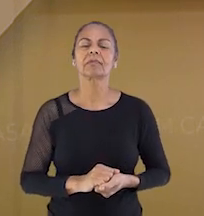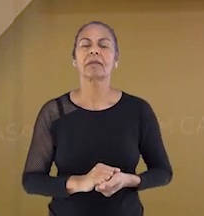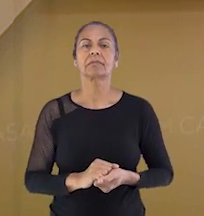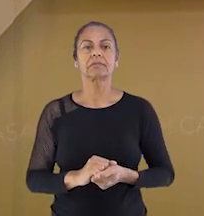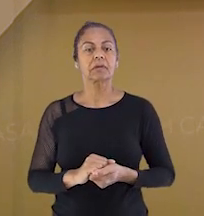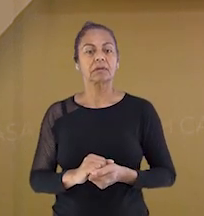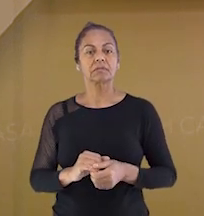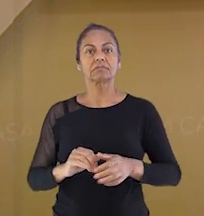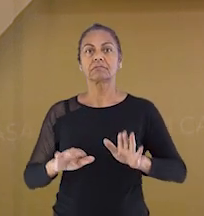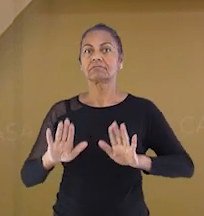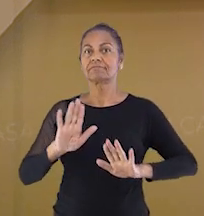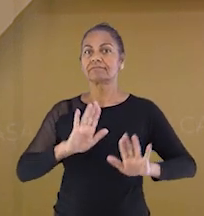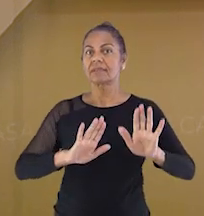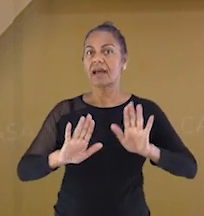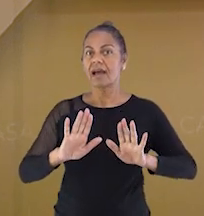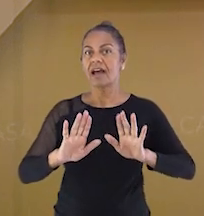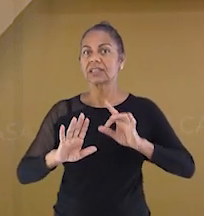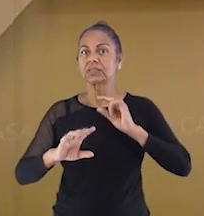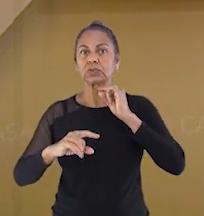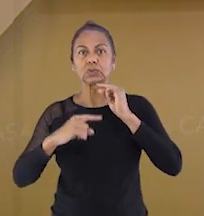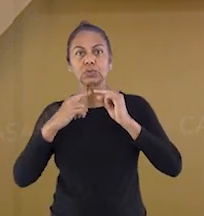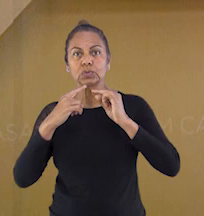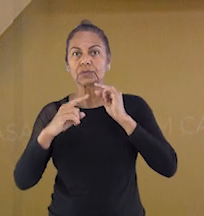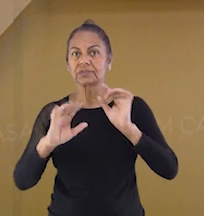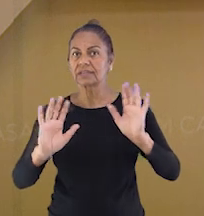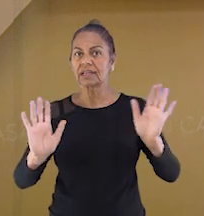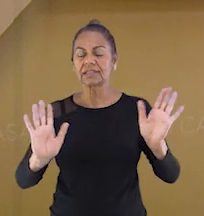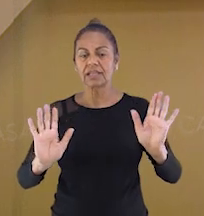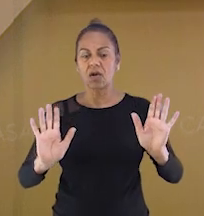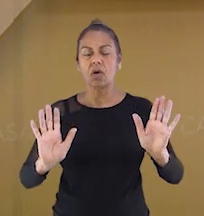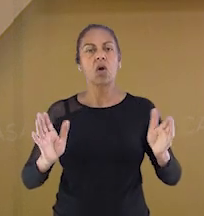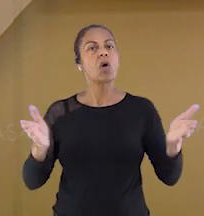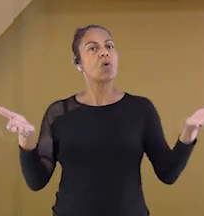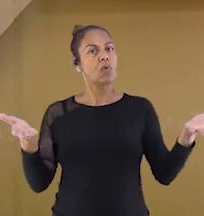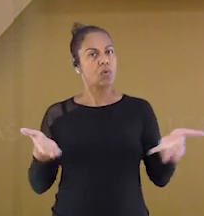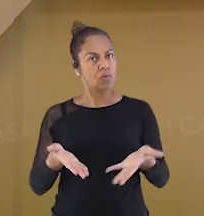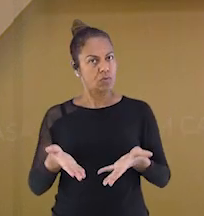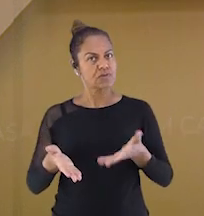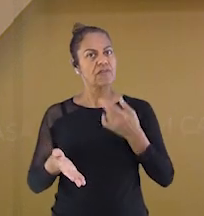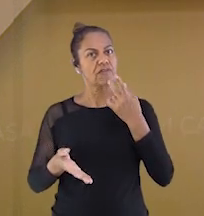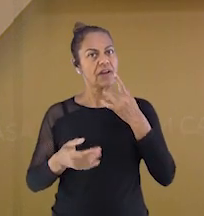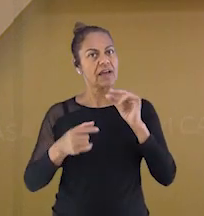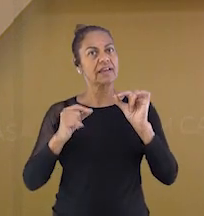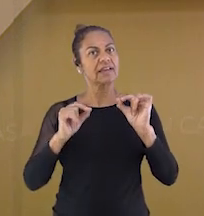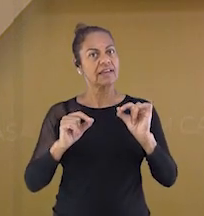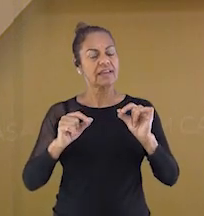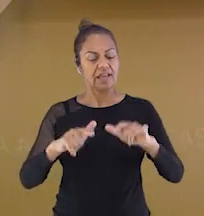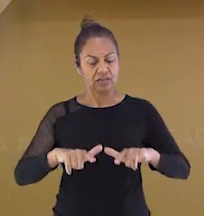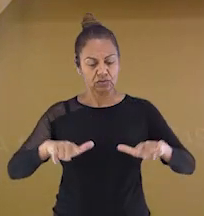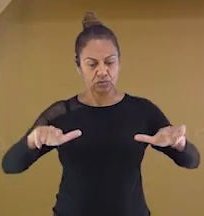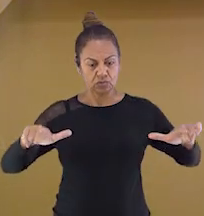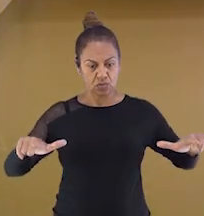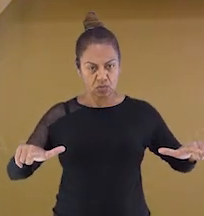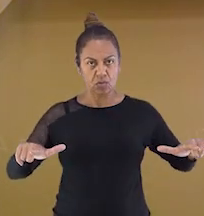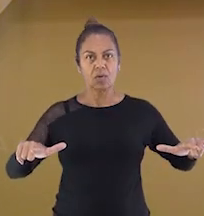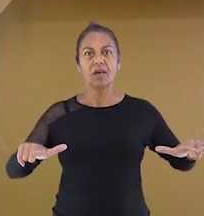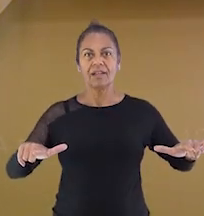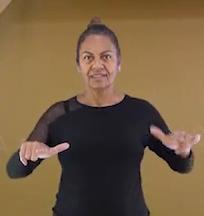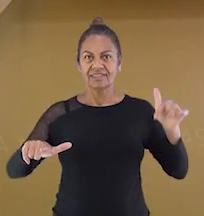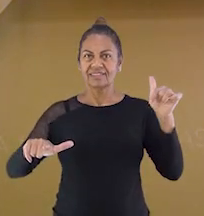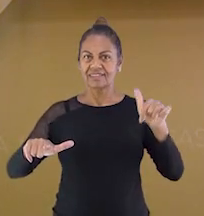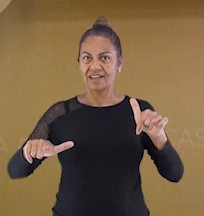confundirmos, chamaremos aqui de jogos de tabuleiro mesmo. Esse tipo de jogo